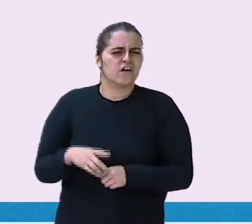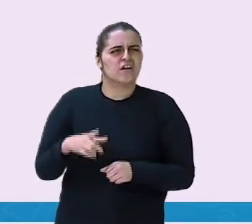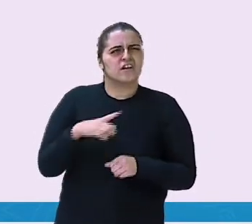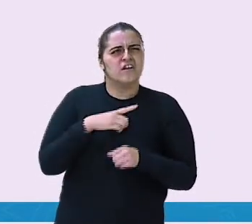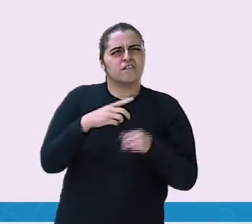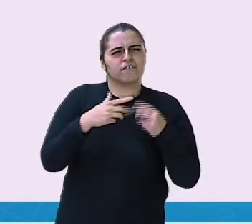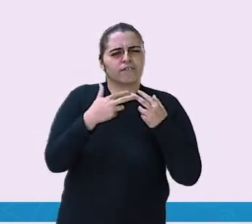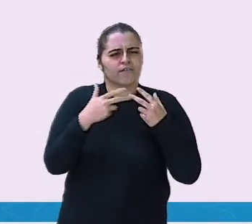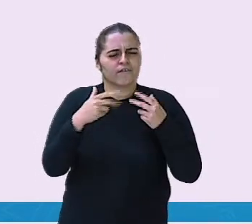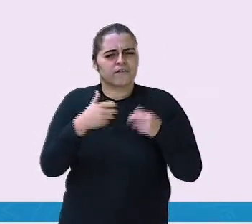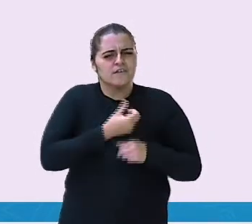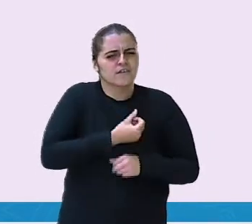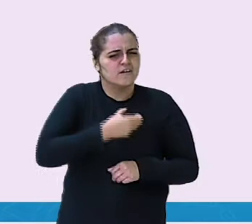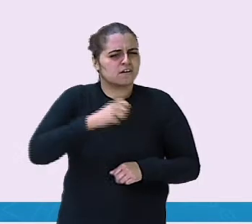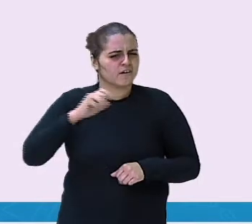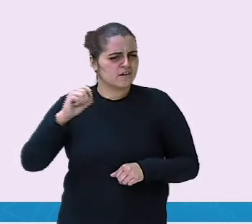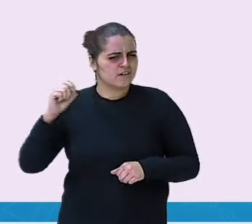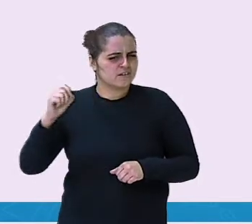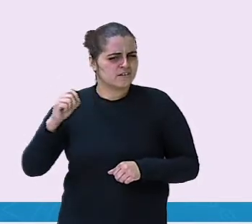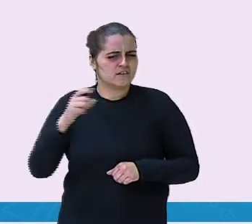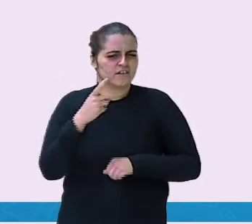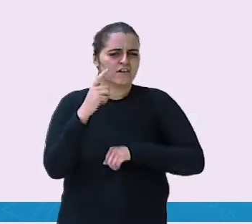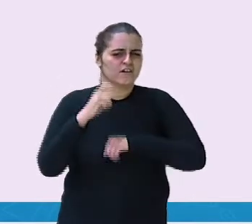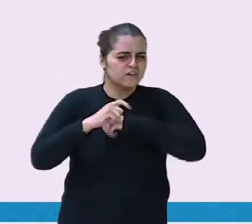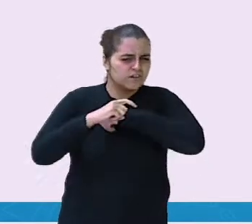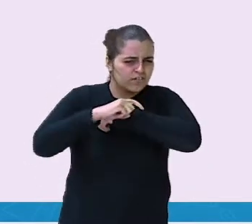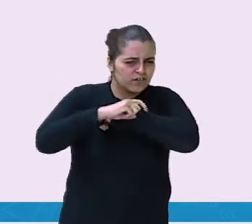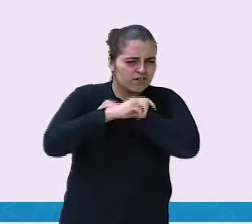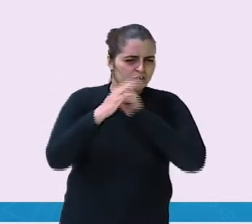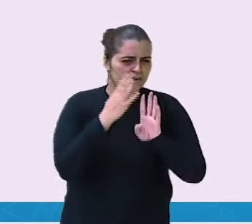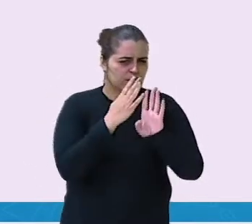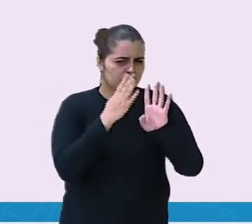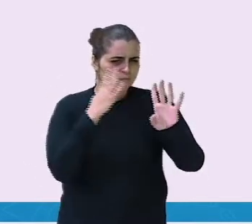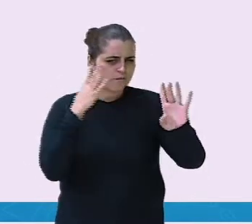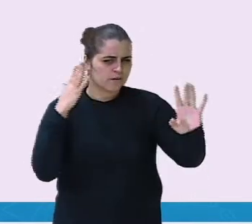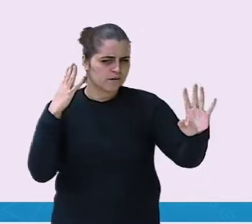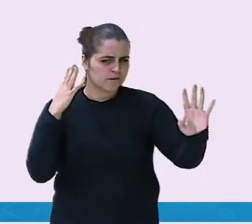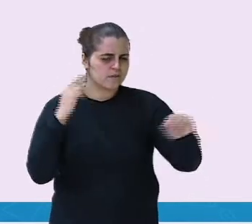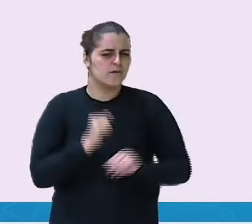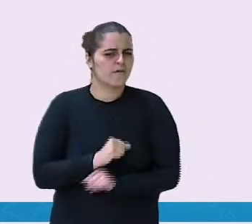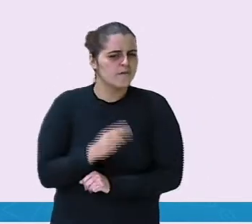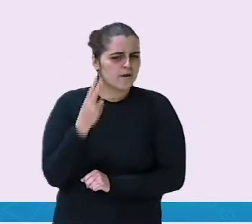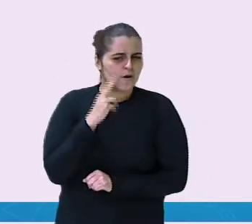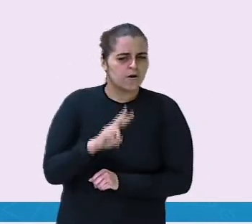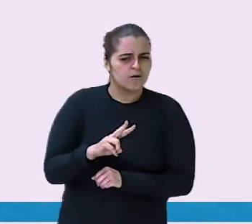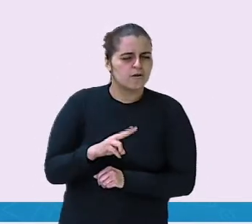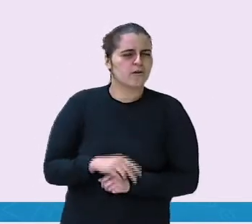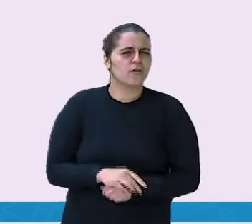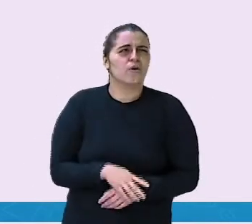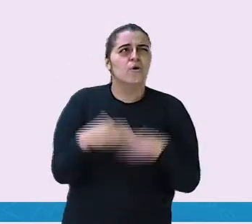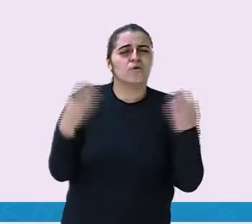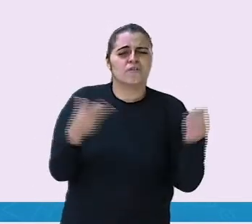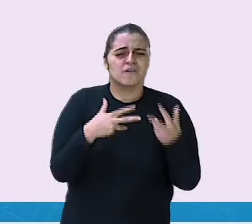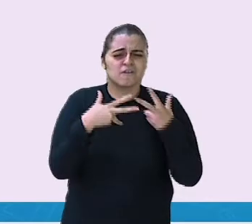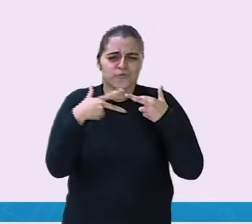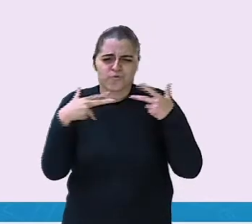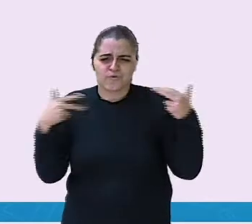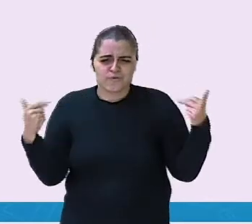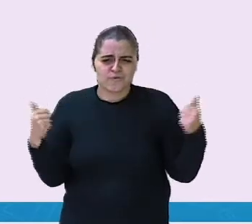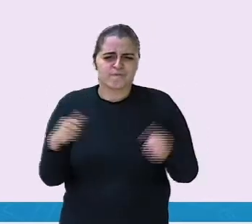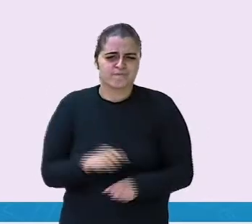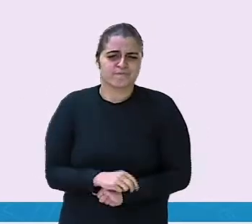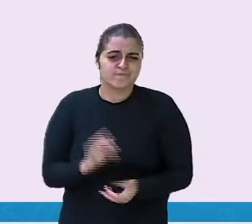outras 600 formigas em fila atrás dela. Ou seja, tinha muitas